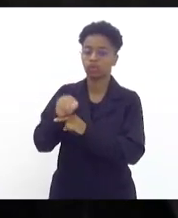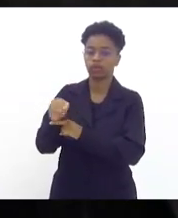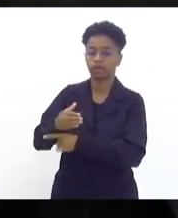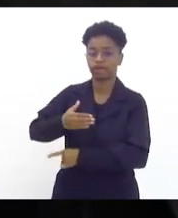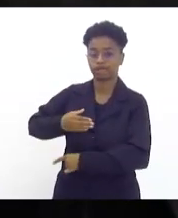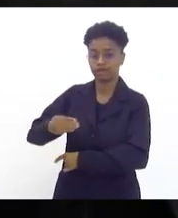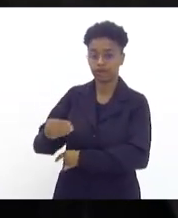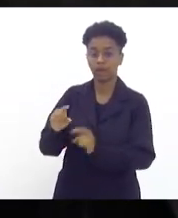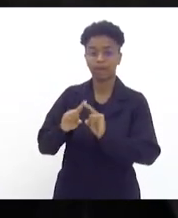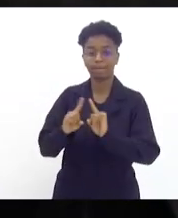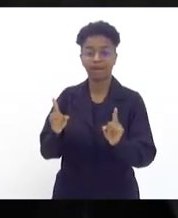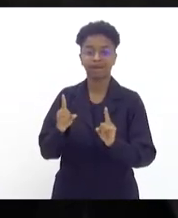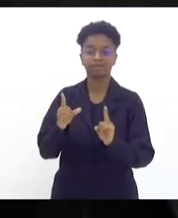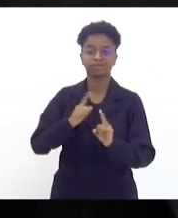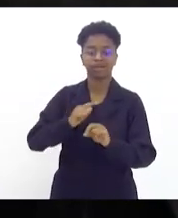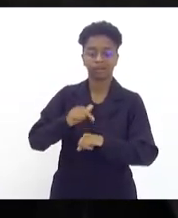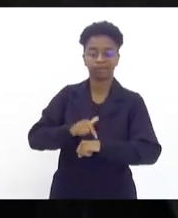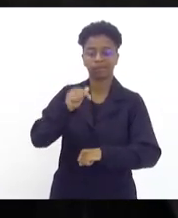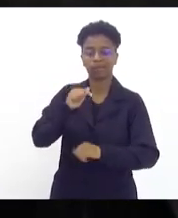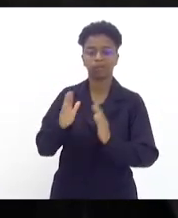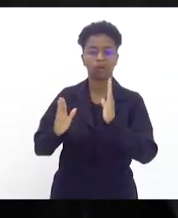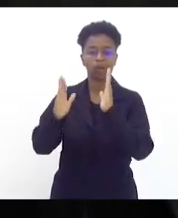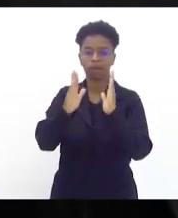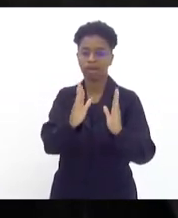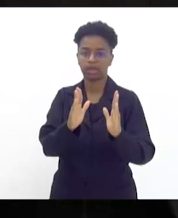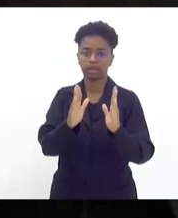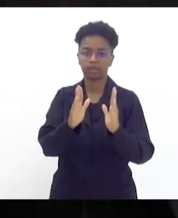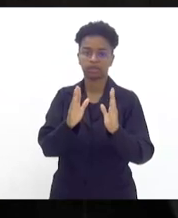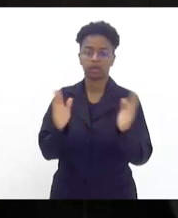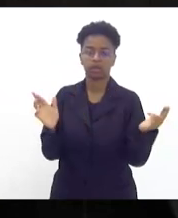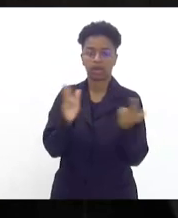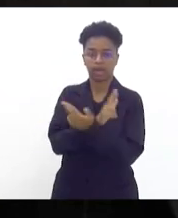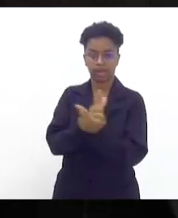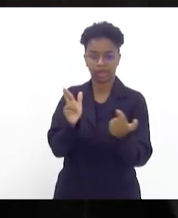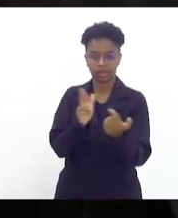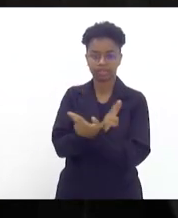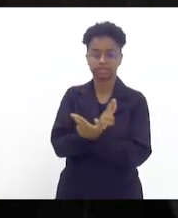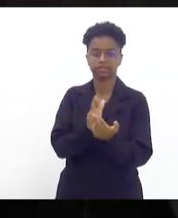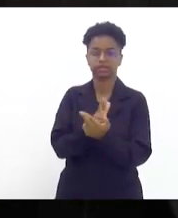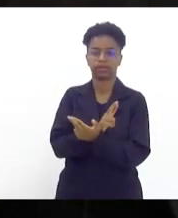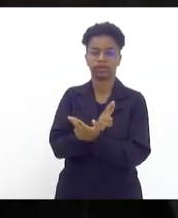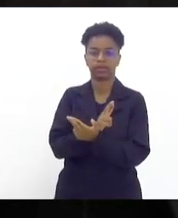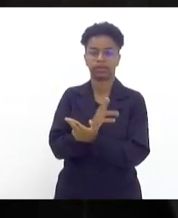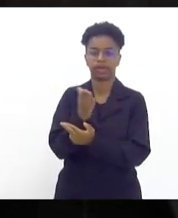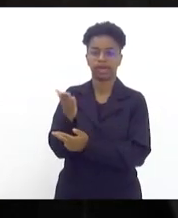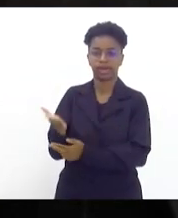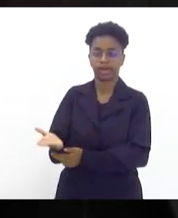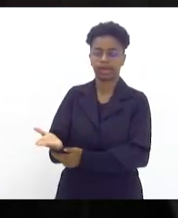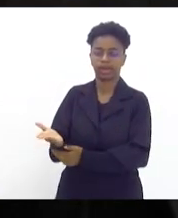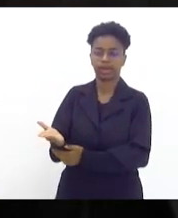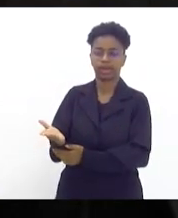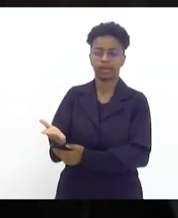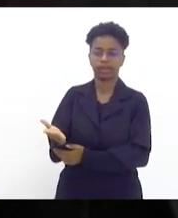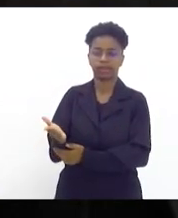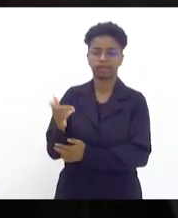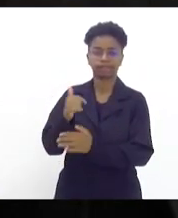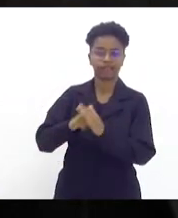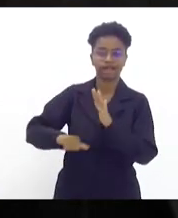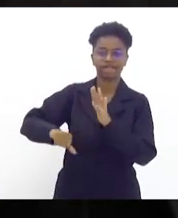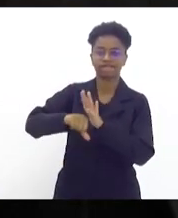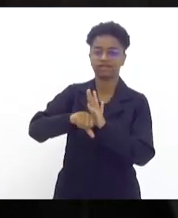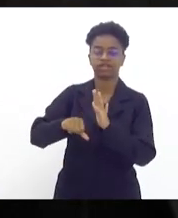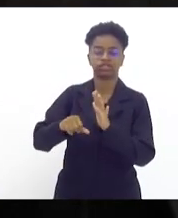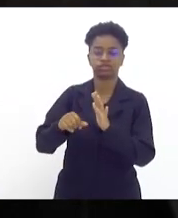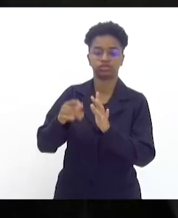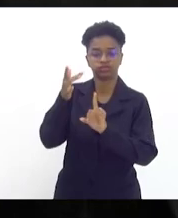e num determinado momento da sua relação ela acaba sendo vítima de